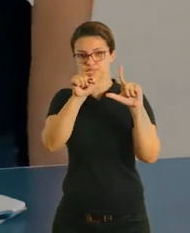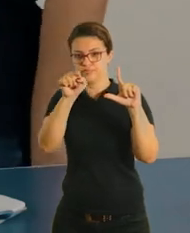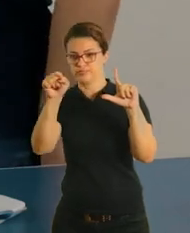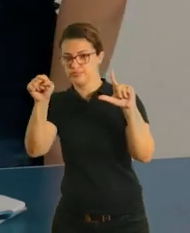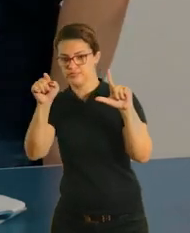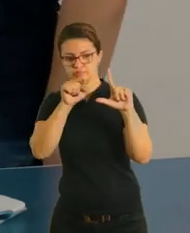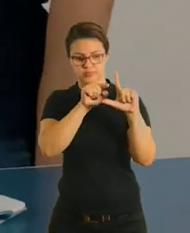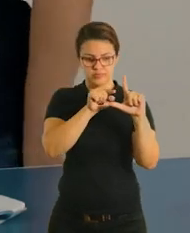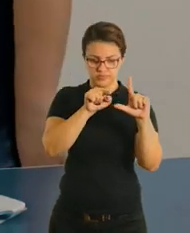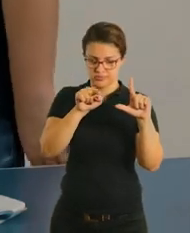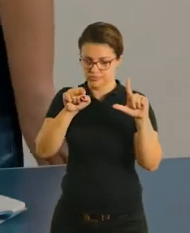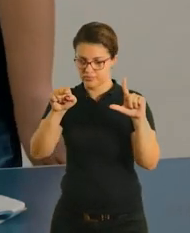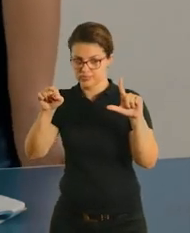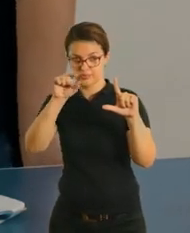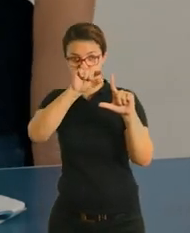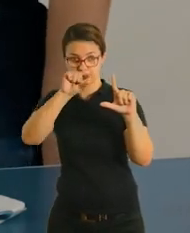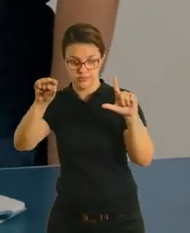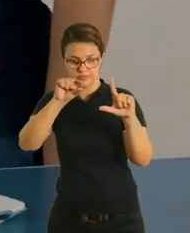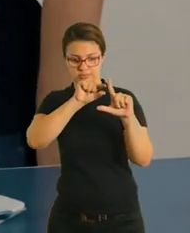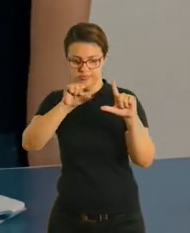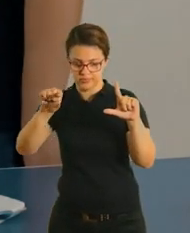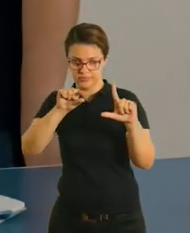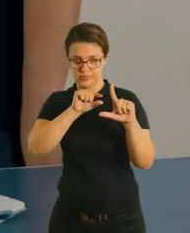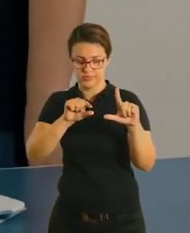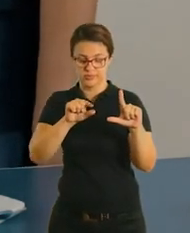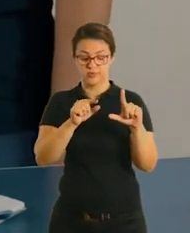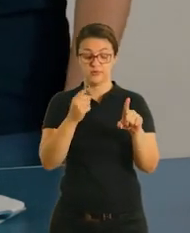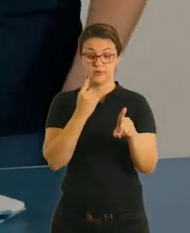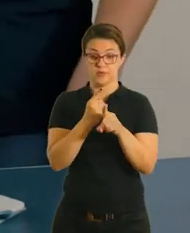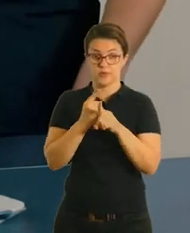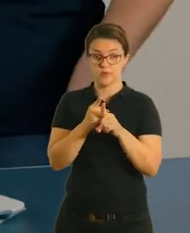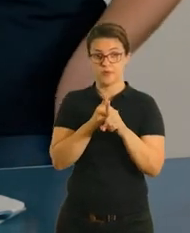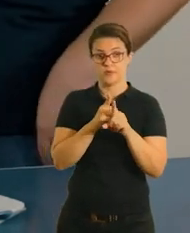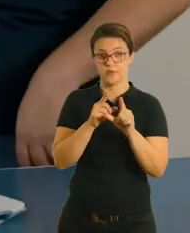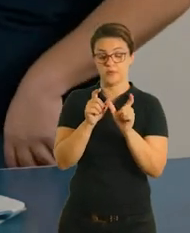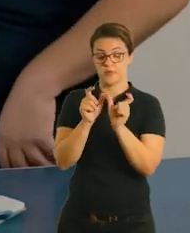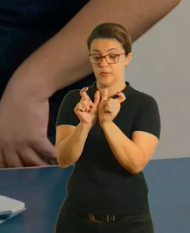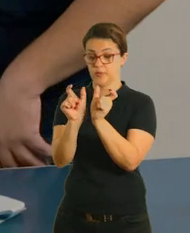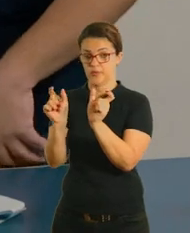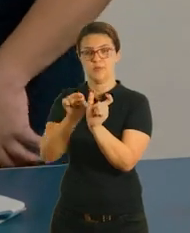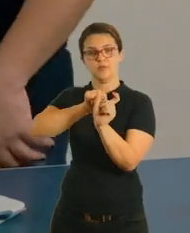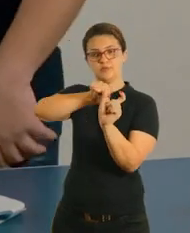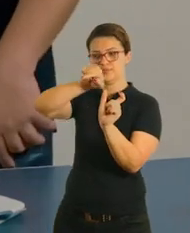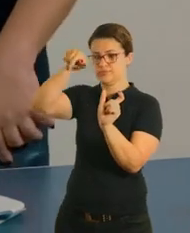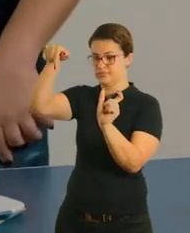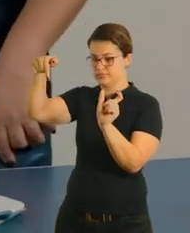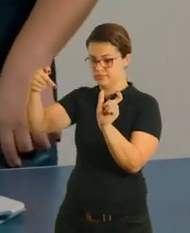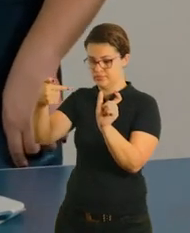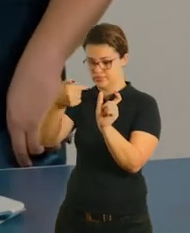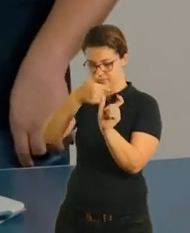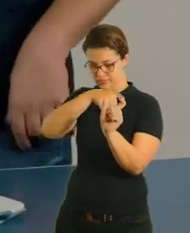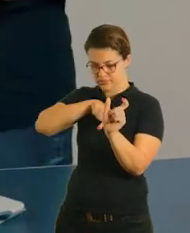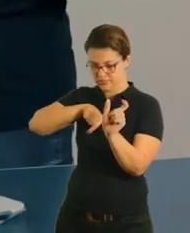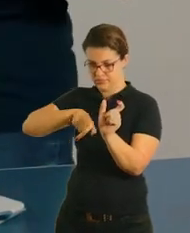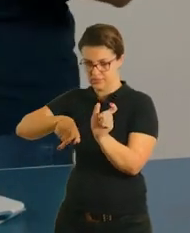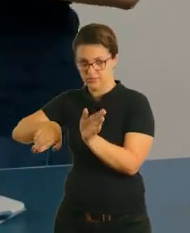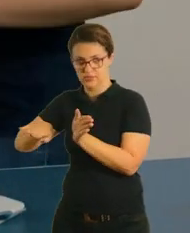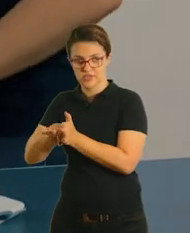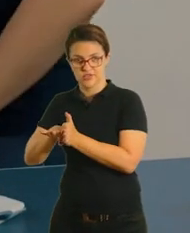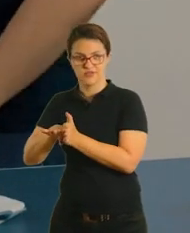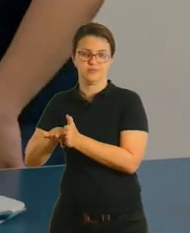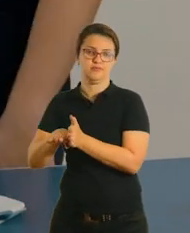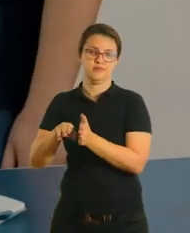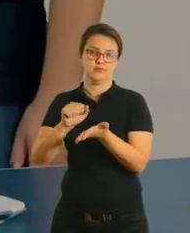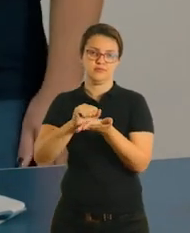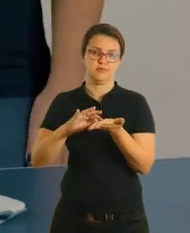você faz primeiro a linha, depois a segunda linha. E aí vai resolvendo, descobrindo o resultado para chegar até a nave, certo?